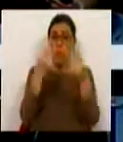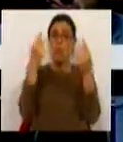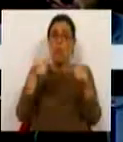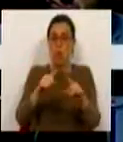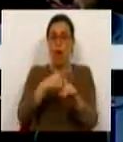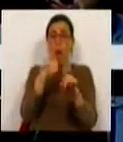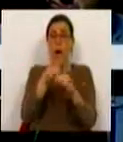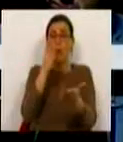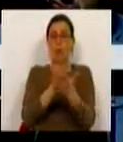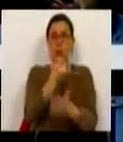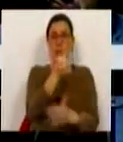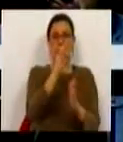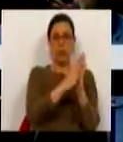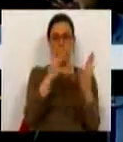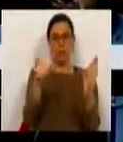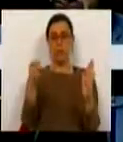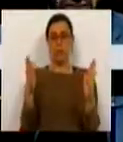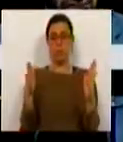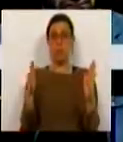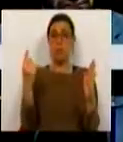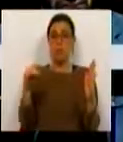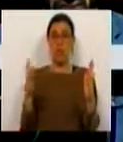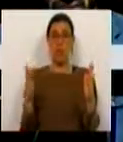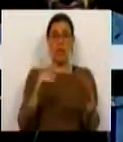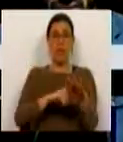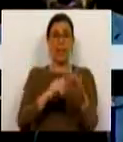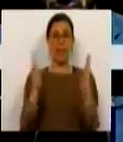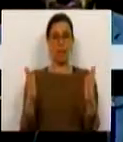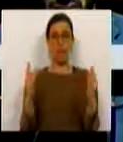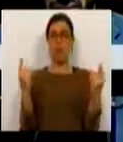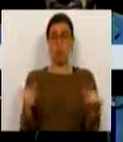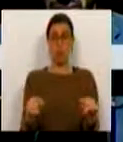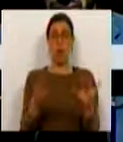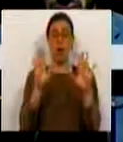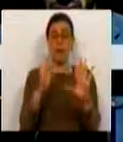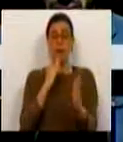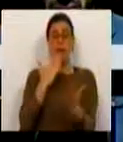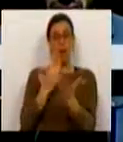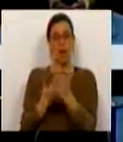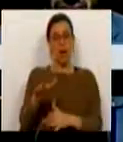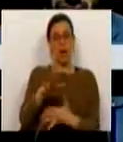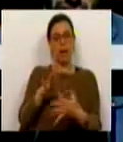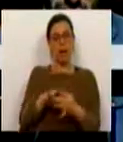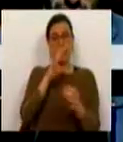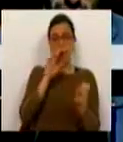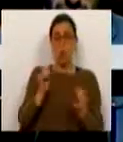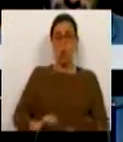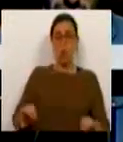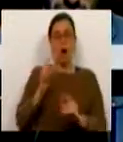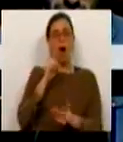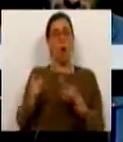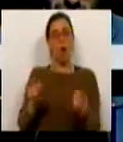aos anos 2004 a 2007 e apenas a este período, sendo que a atribuição nos casos de ausência de